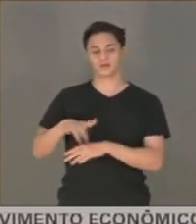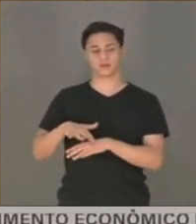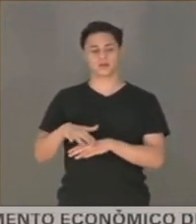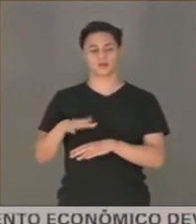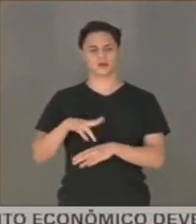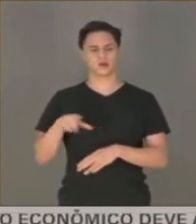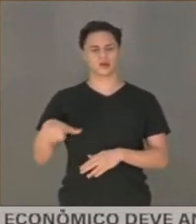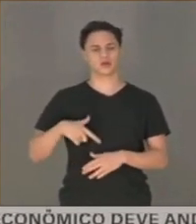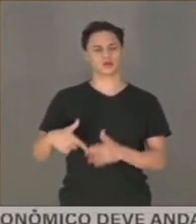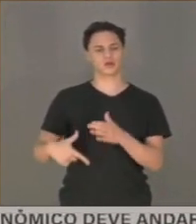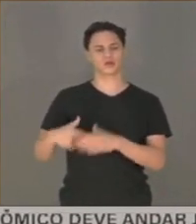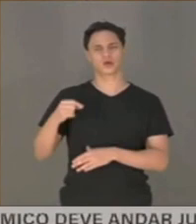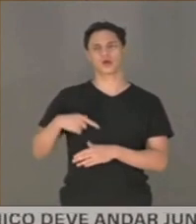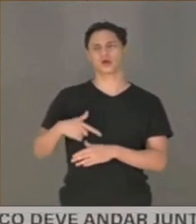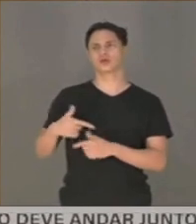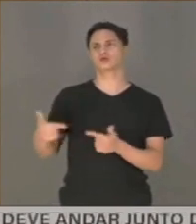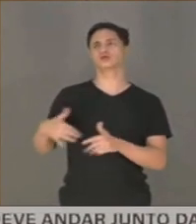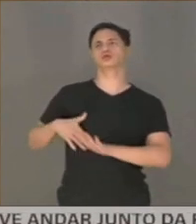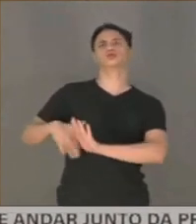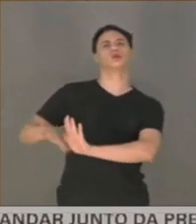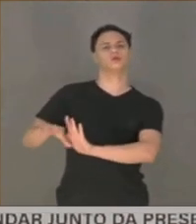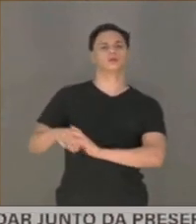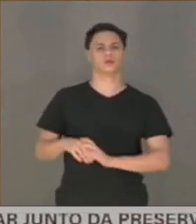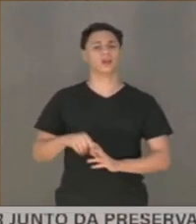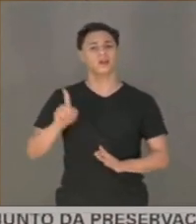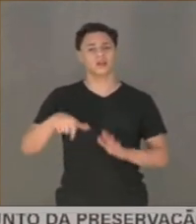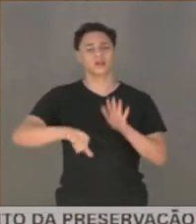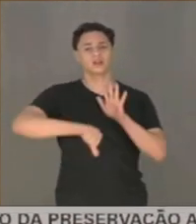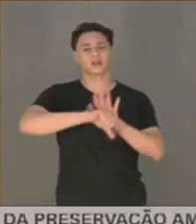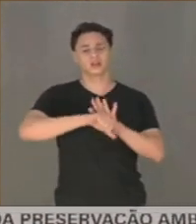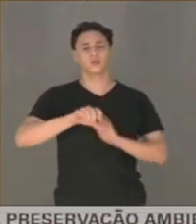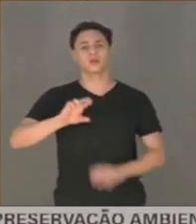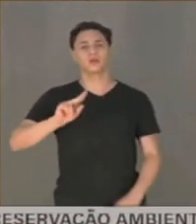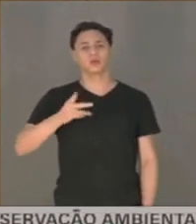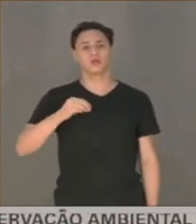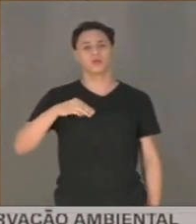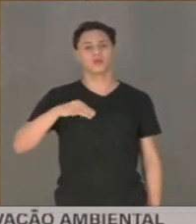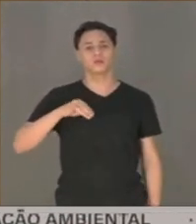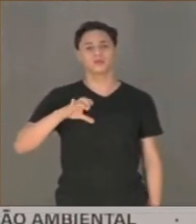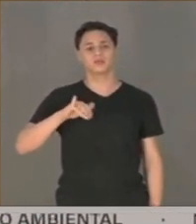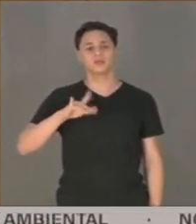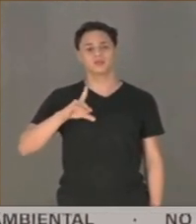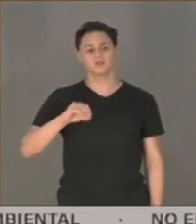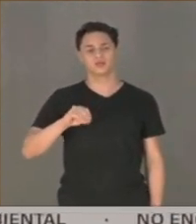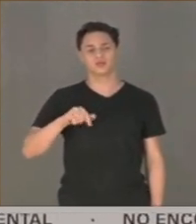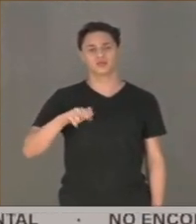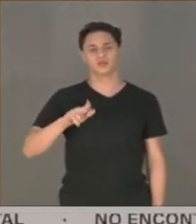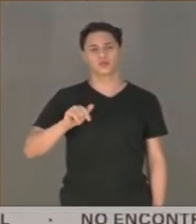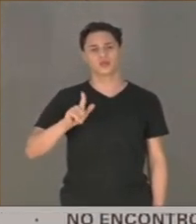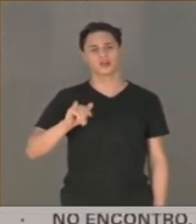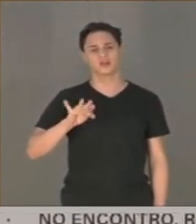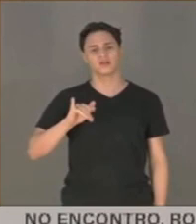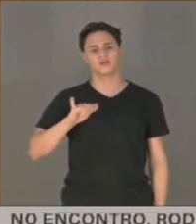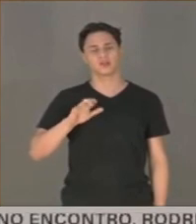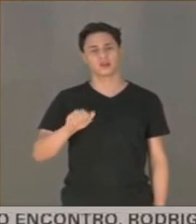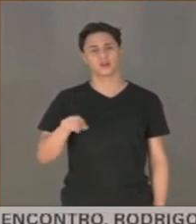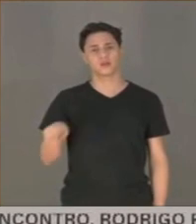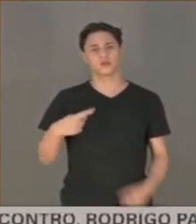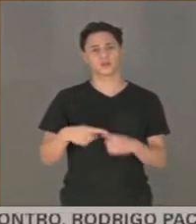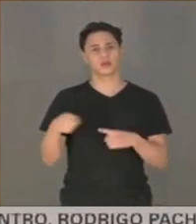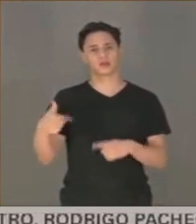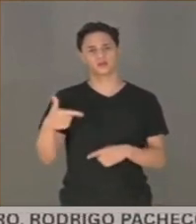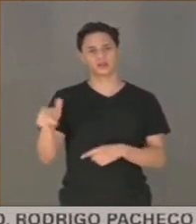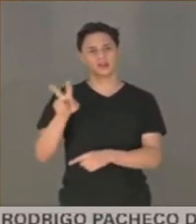tratamento paliativo? Isso é crime de homicídio qualificado com recurso que dificulte ou torna impossível a defesa da vítima.